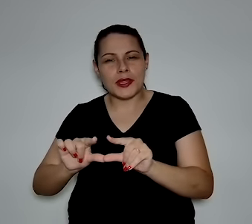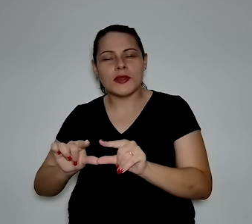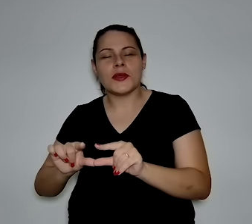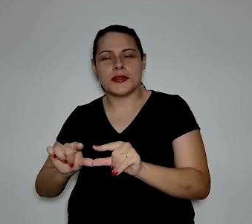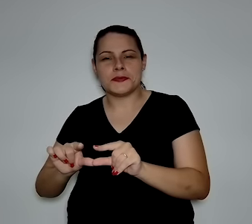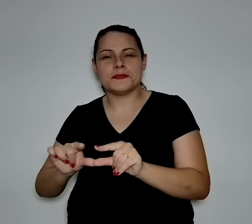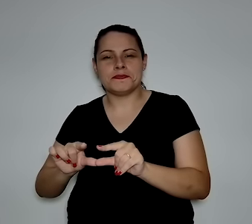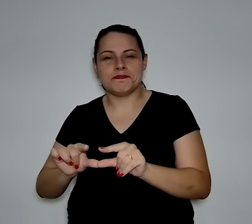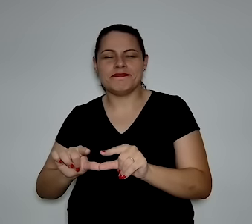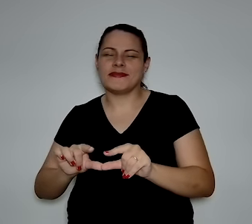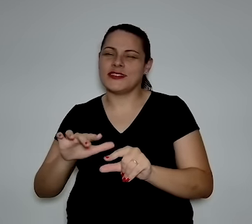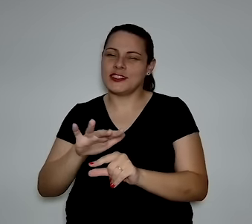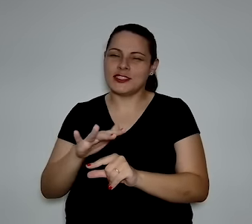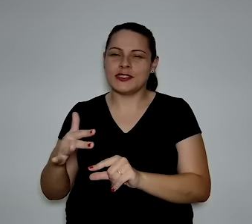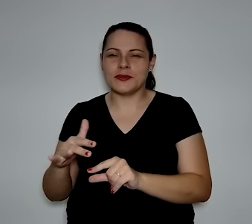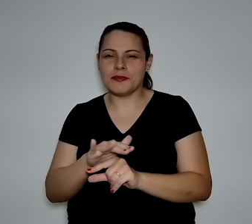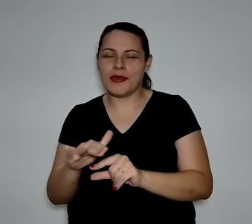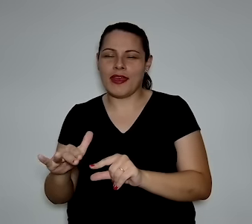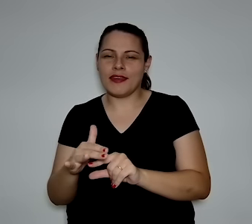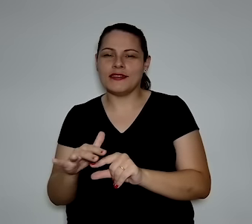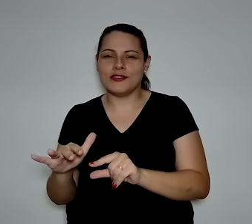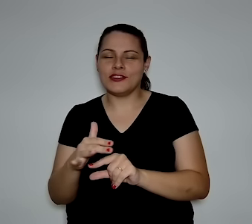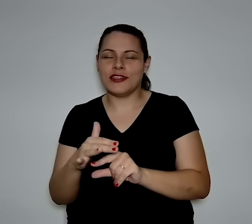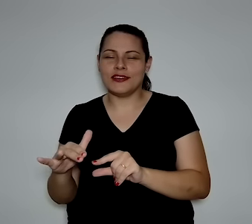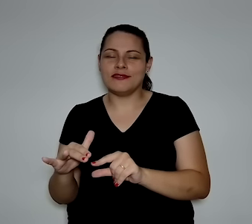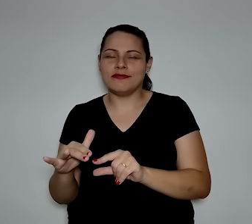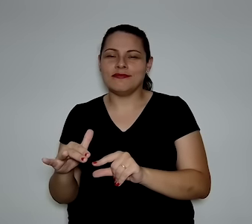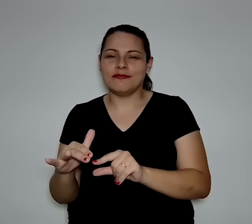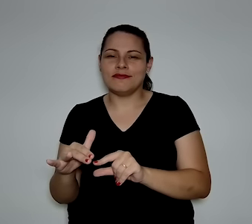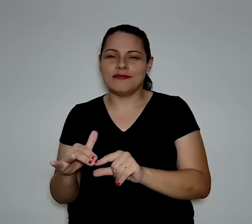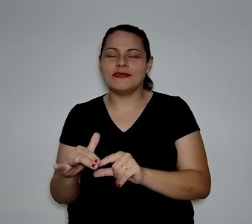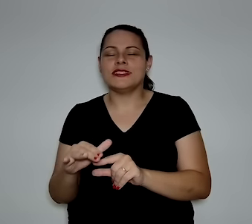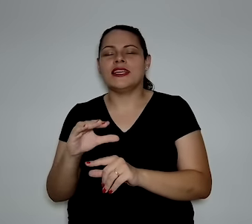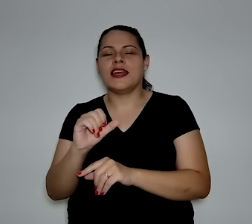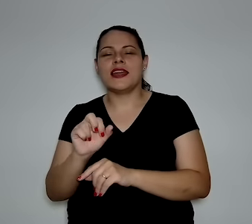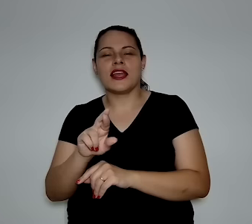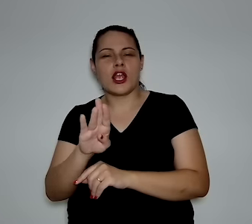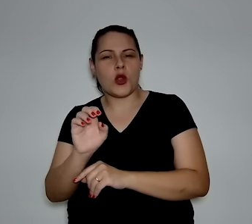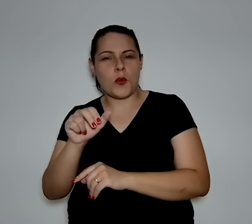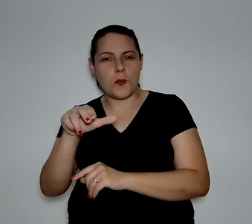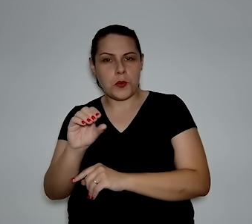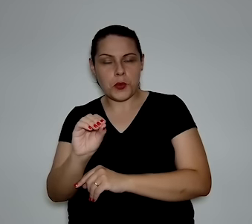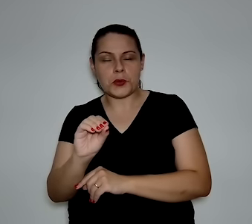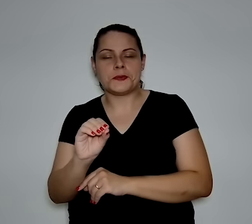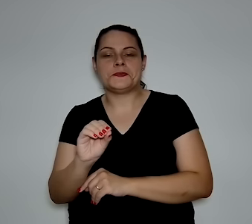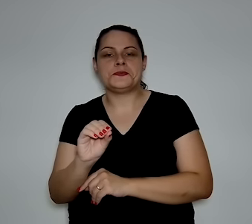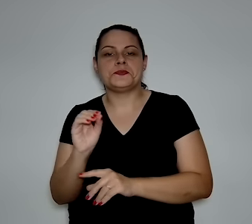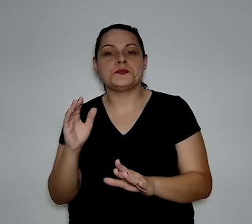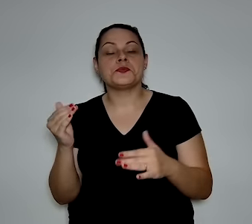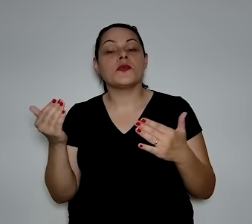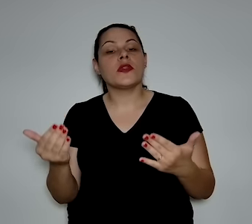média, maior ou muito maior de carbono. Então,